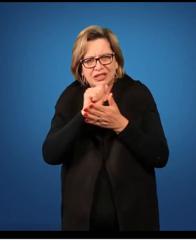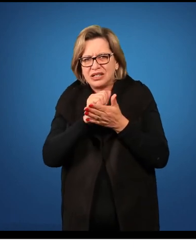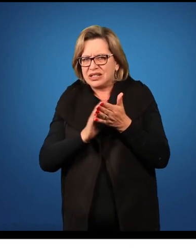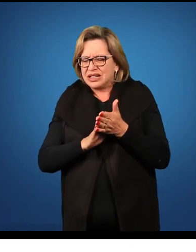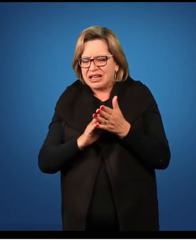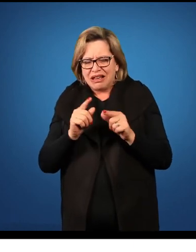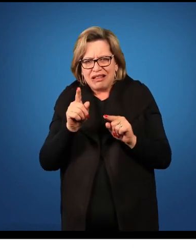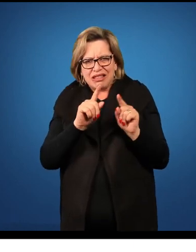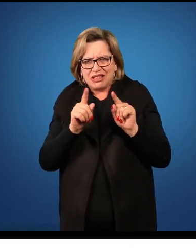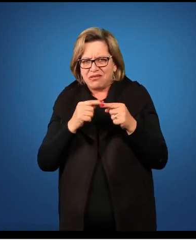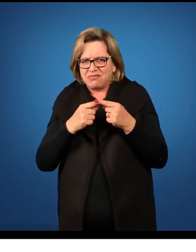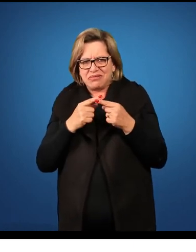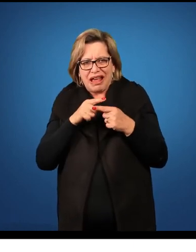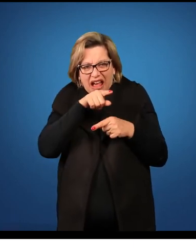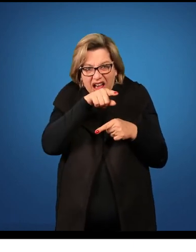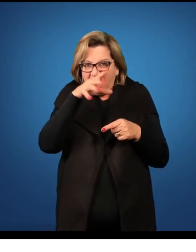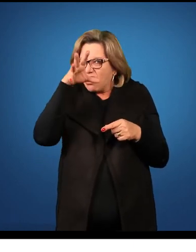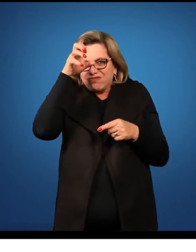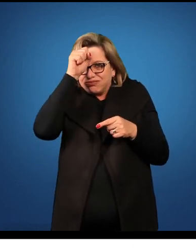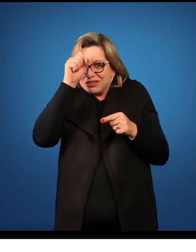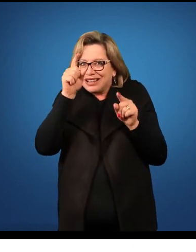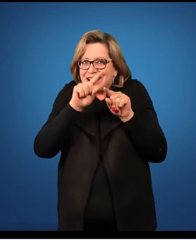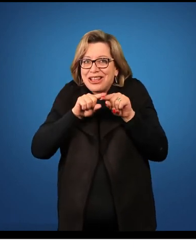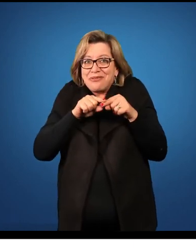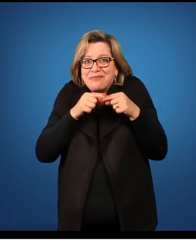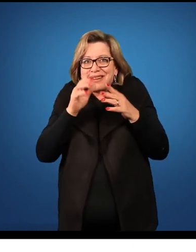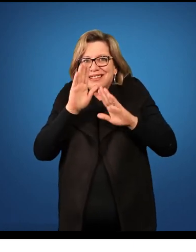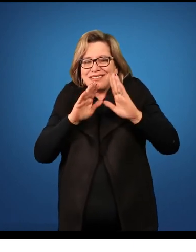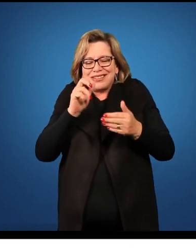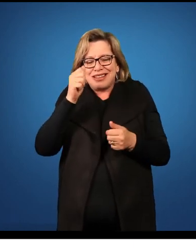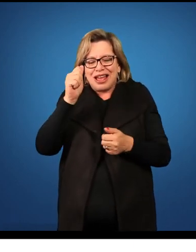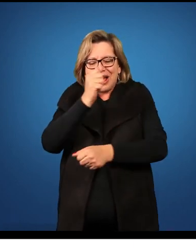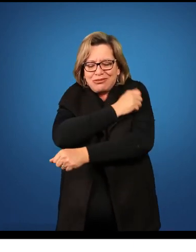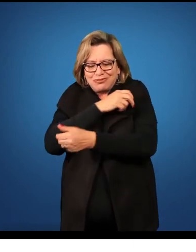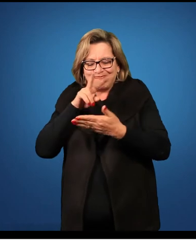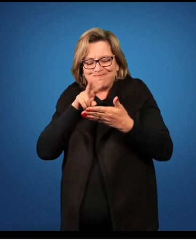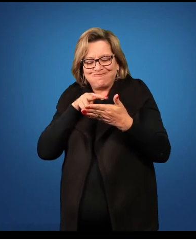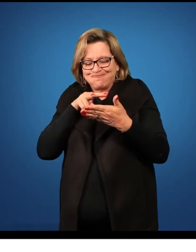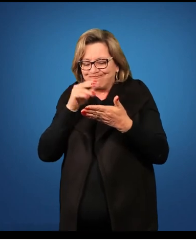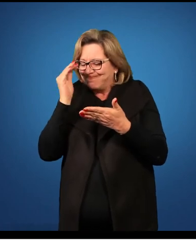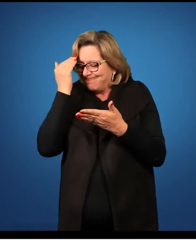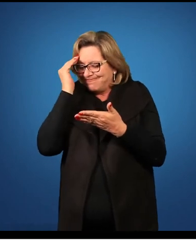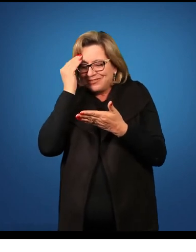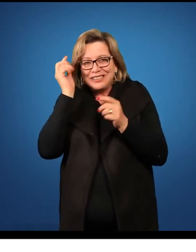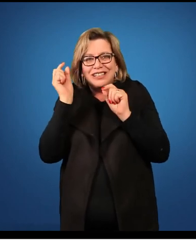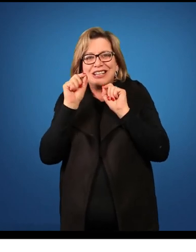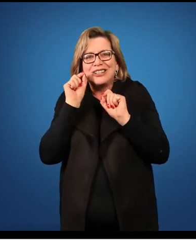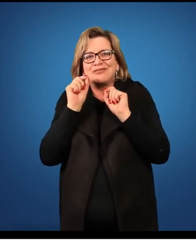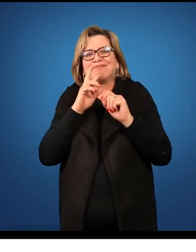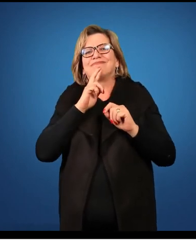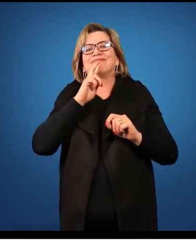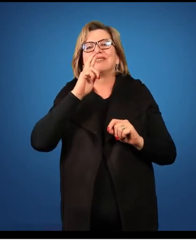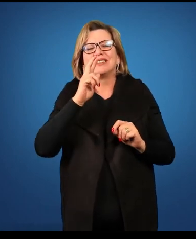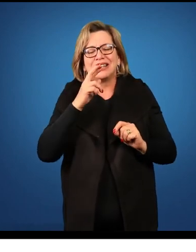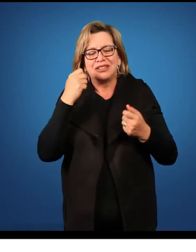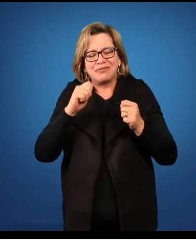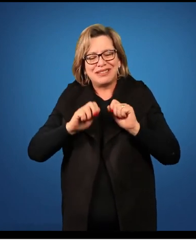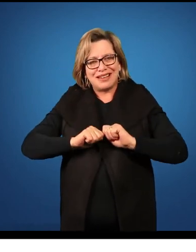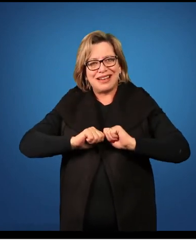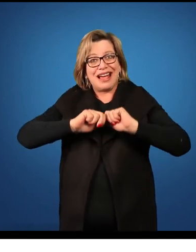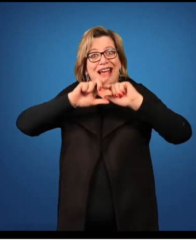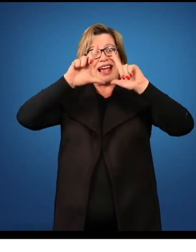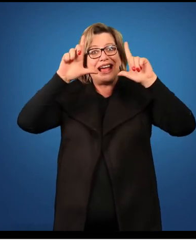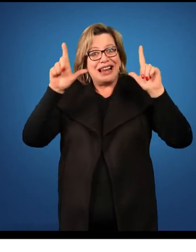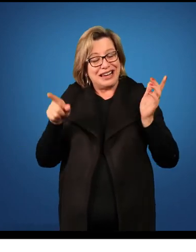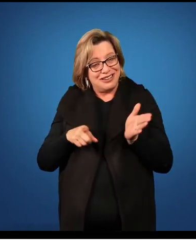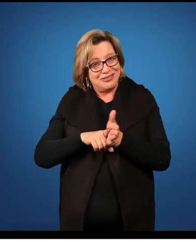não é porque o aluno não aprendeu, mas sim porque ele não entendeu o que foi pedido para ele, então nesse caso eu tenho que ser muito claro e objetivo do